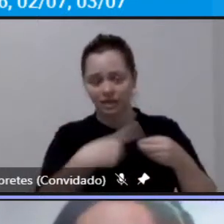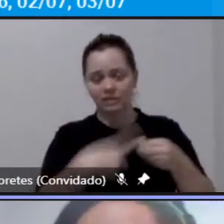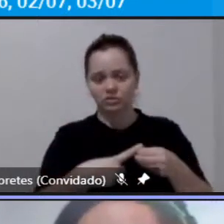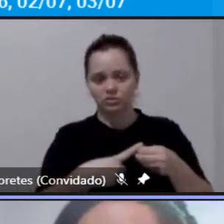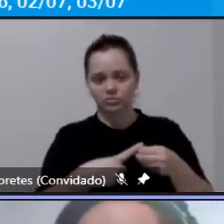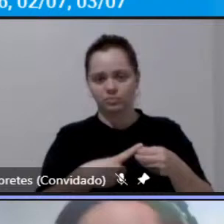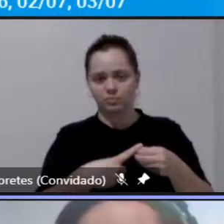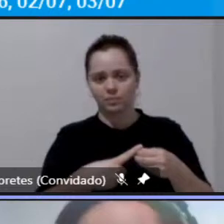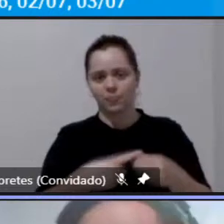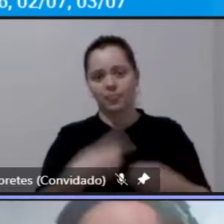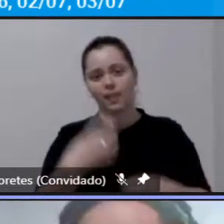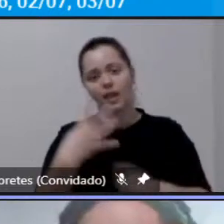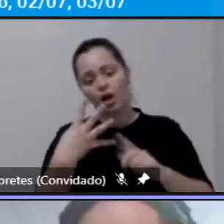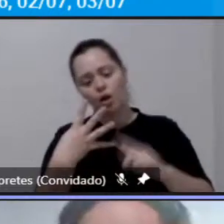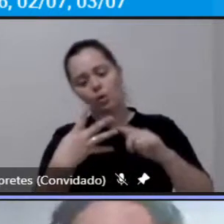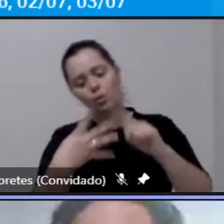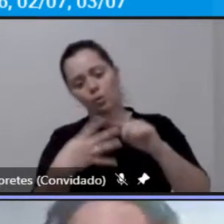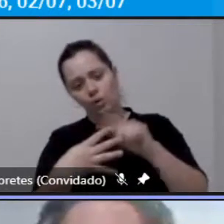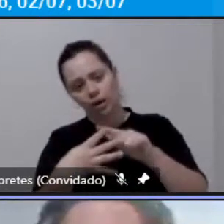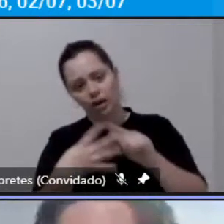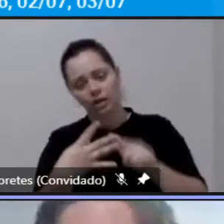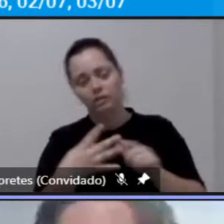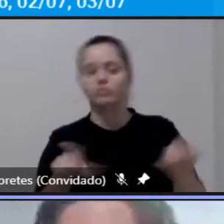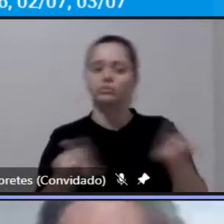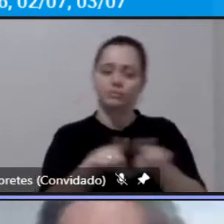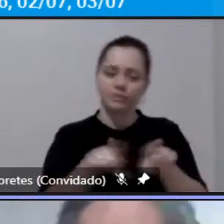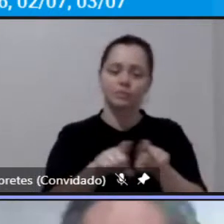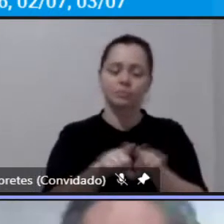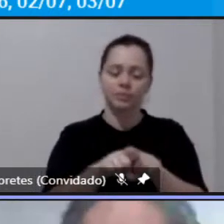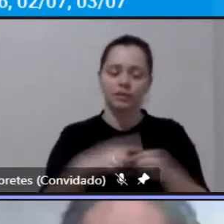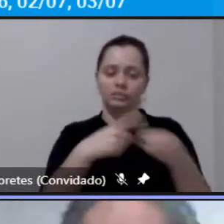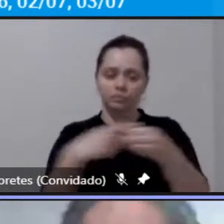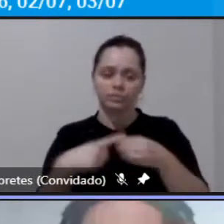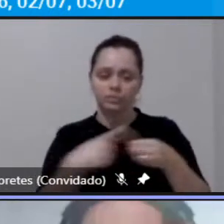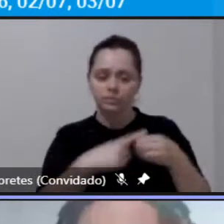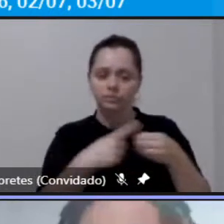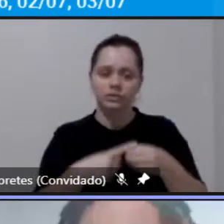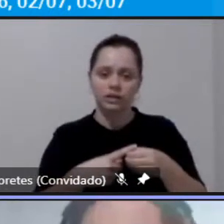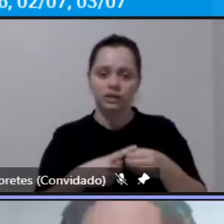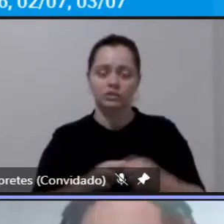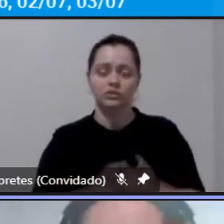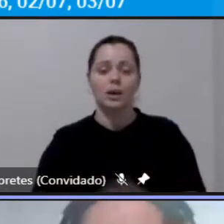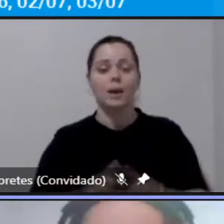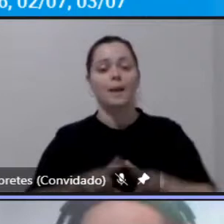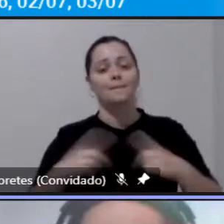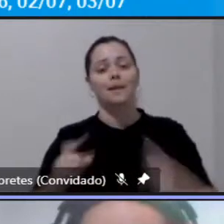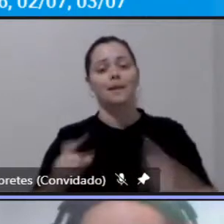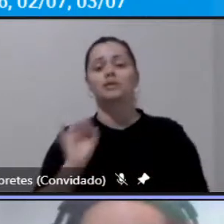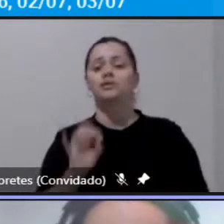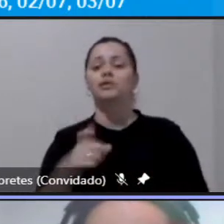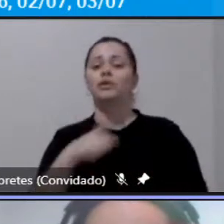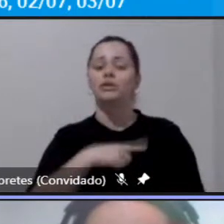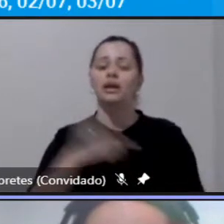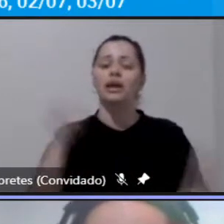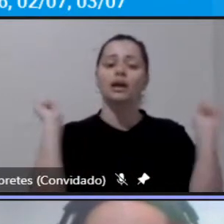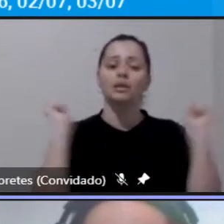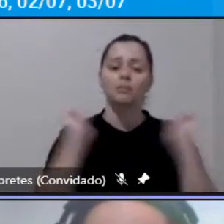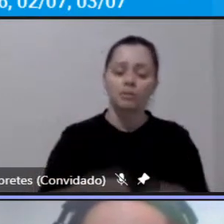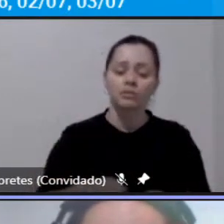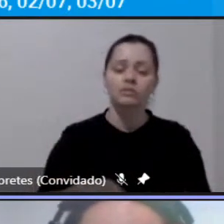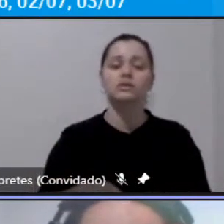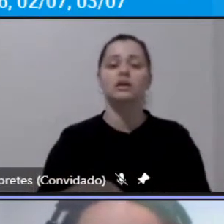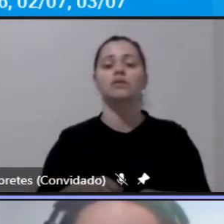quatro com Jacareí mesmo Santa Branca e Garatá e São José dos Campos então só há possibilidade de Jacareí do